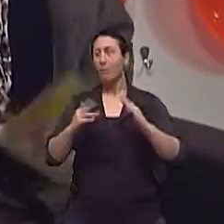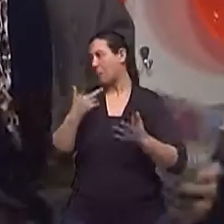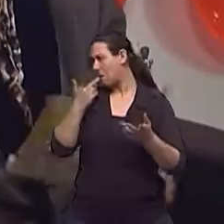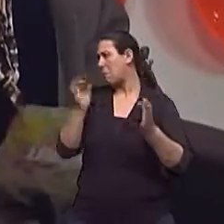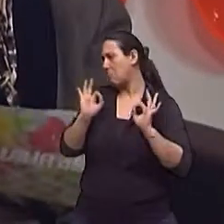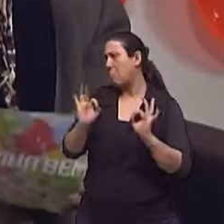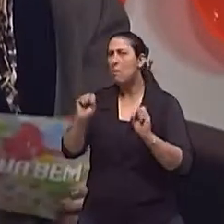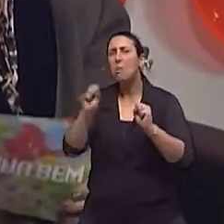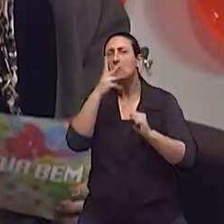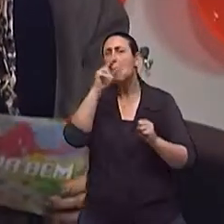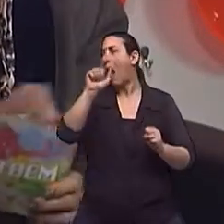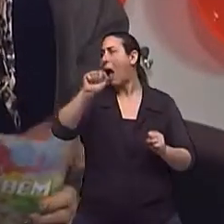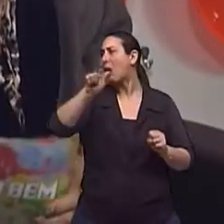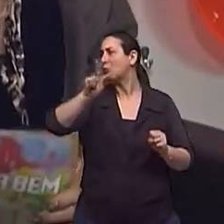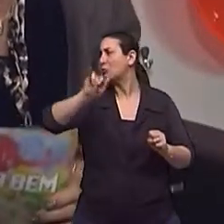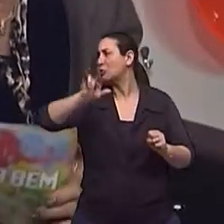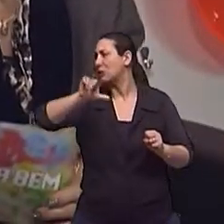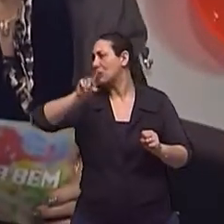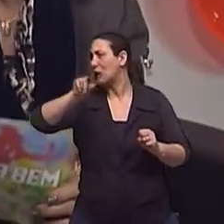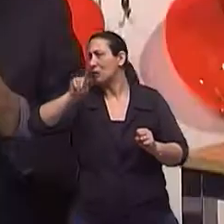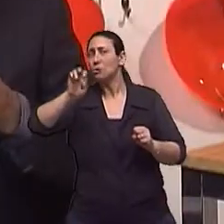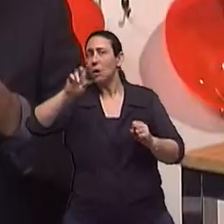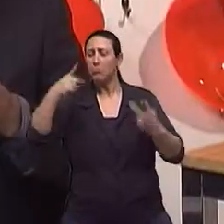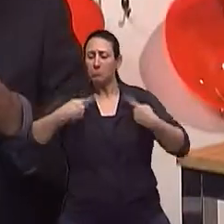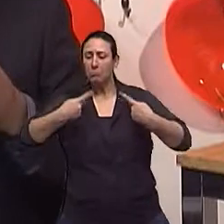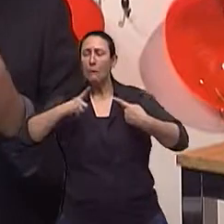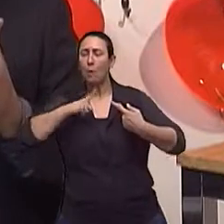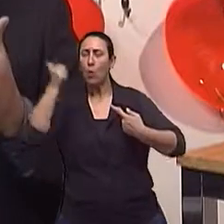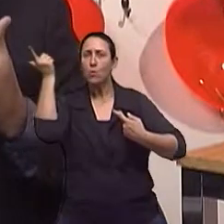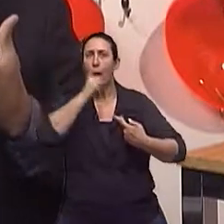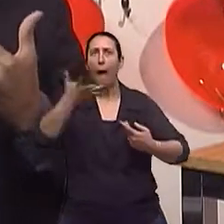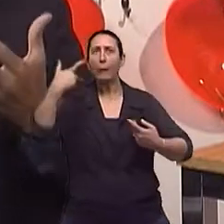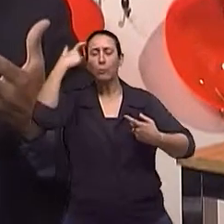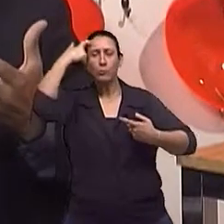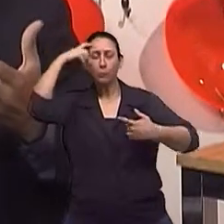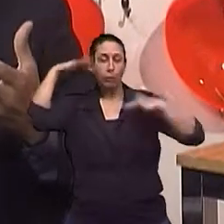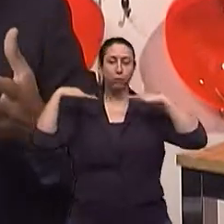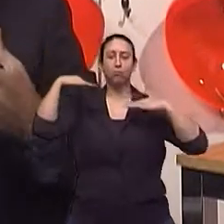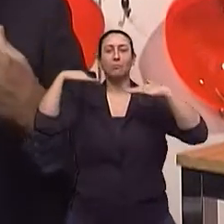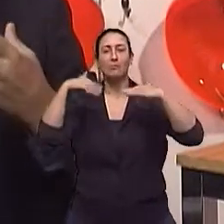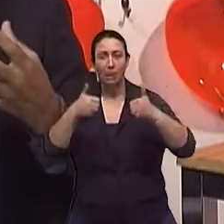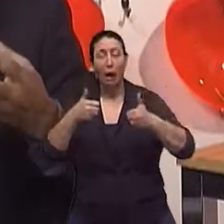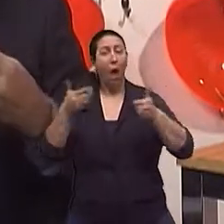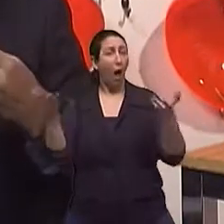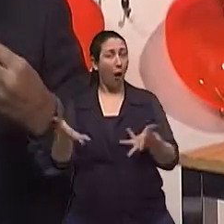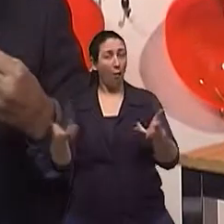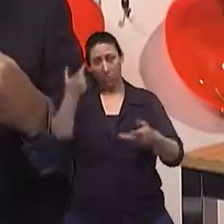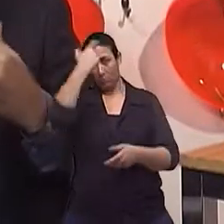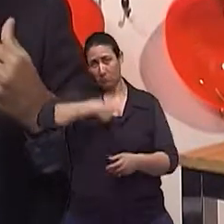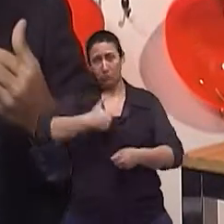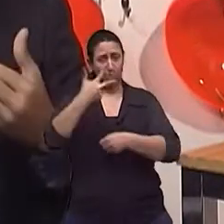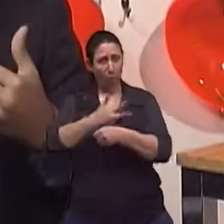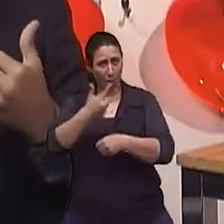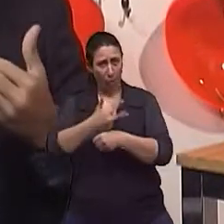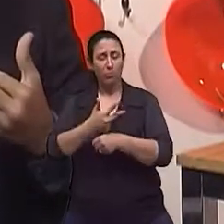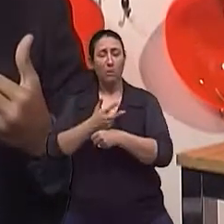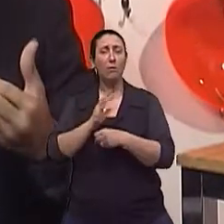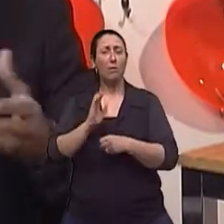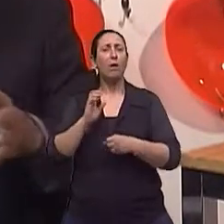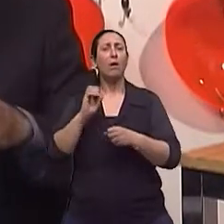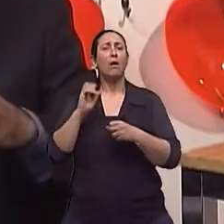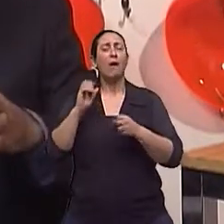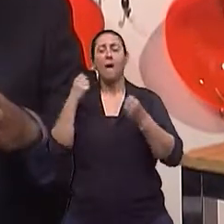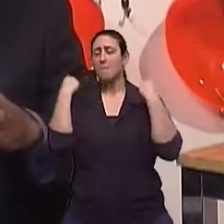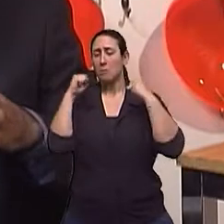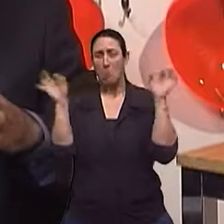Eu posso chamar de uma agilidade. Exatamente, essa agilidade, exatamente. Então, o idoso que não pratica atividade física, que já está caminhando